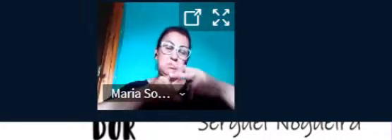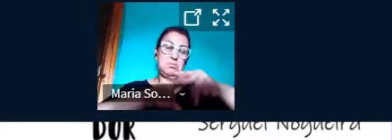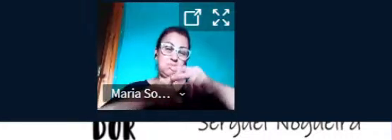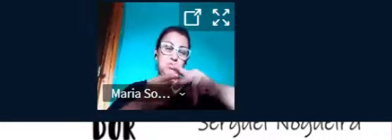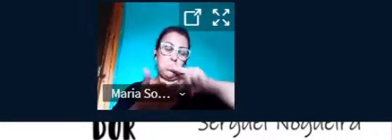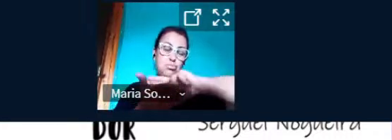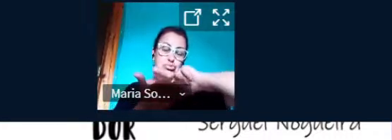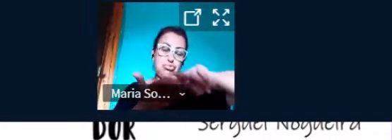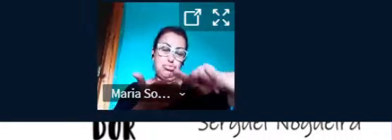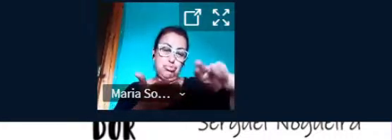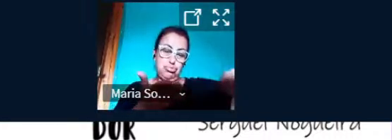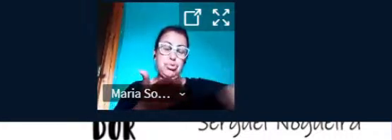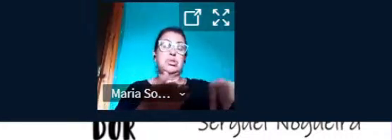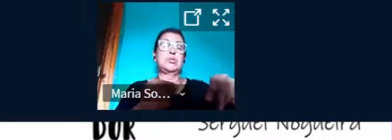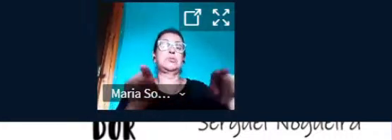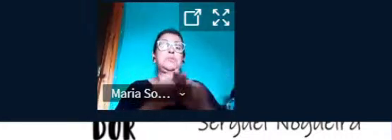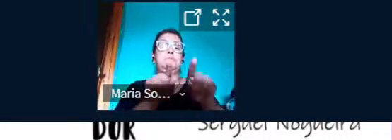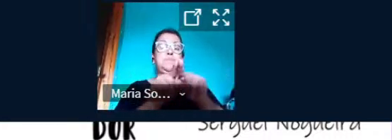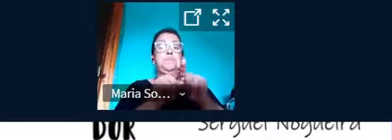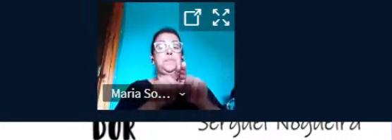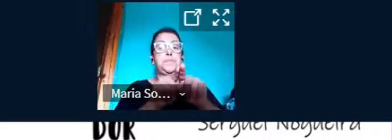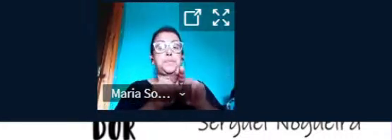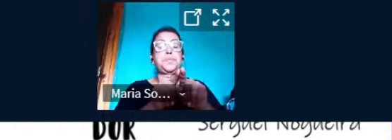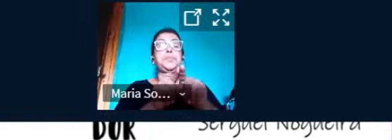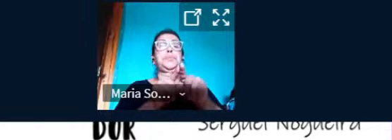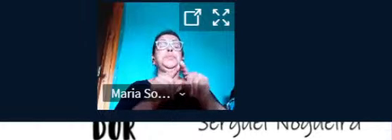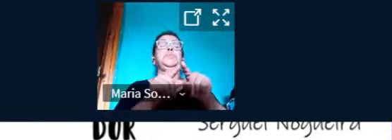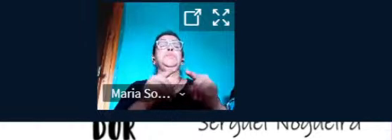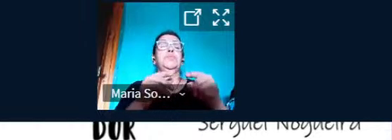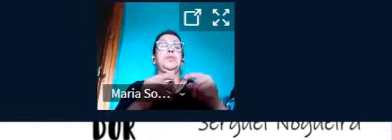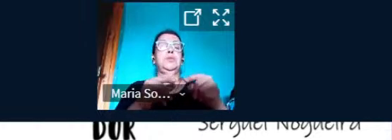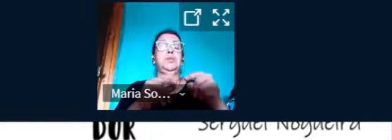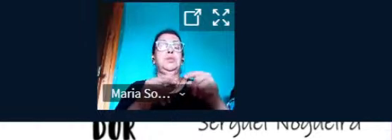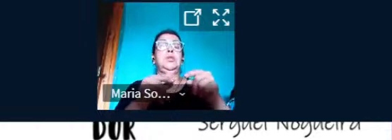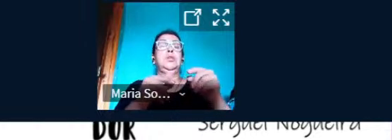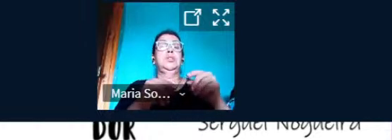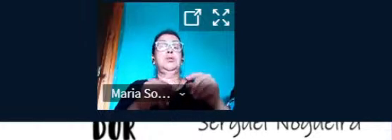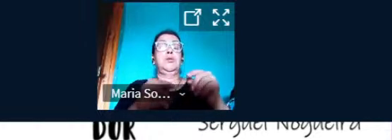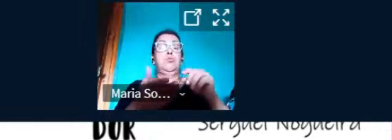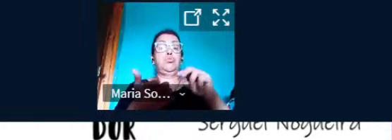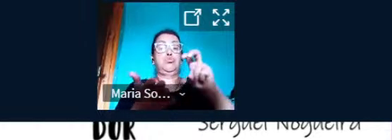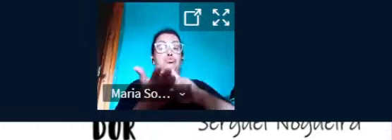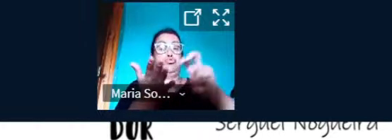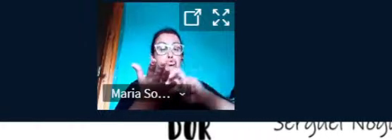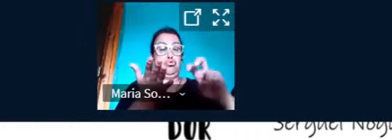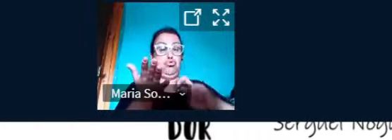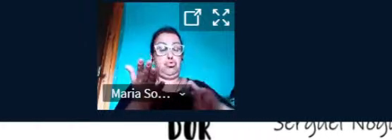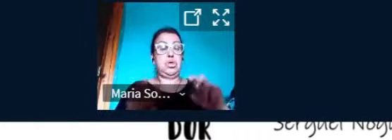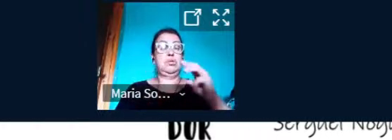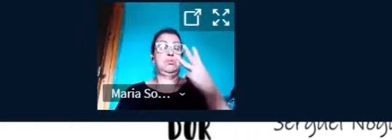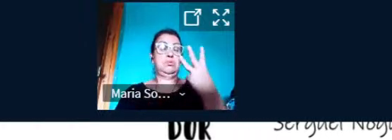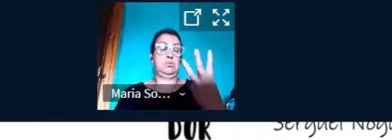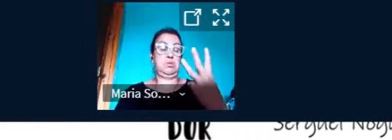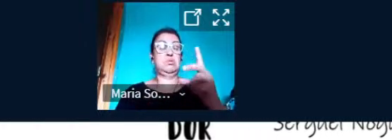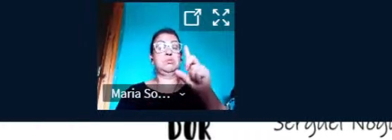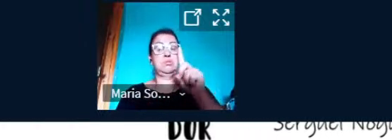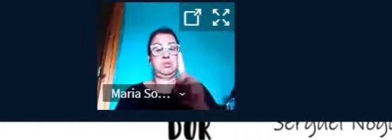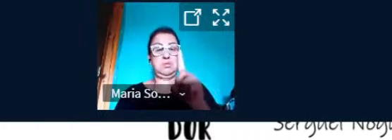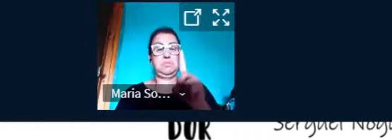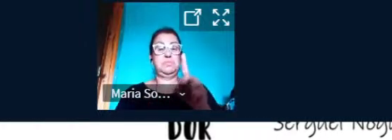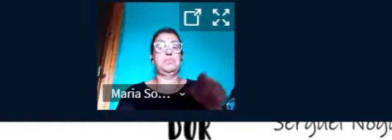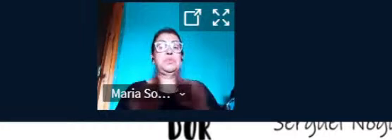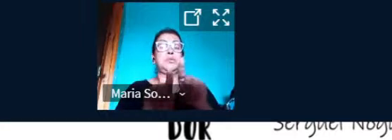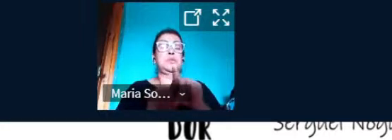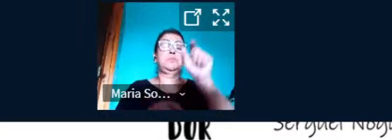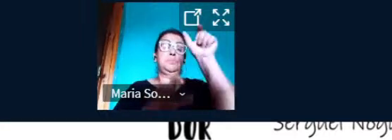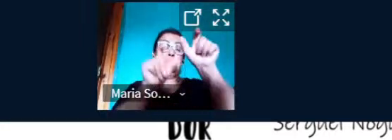cortadora vinil, impressora 3D e frezadora. E claro, dos Makers, aqueles que vão botar a mão na massa. Ele possibilita a resolução de